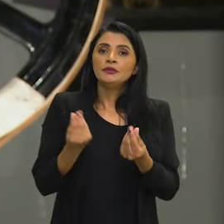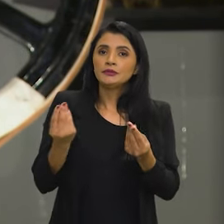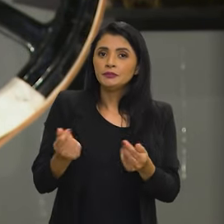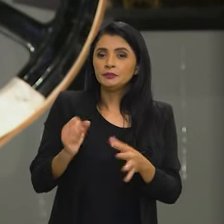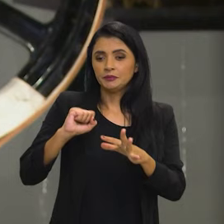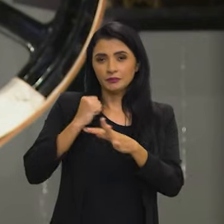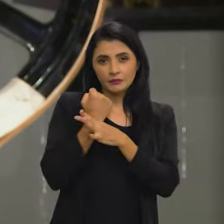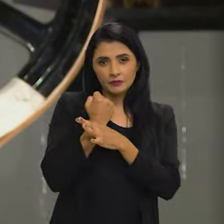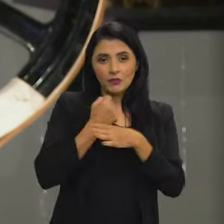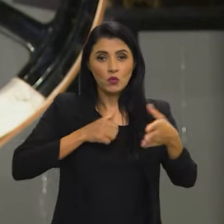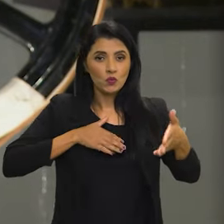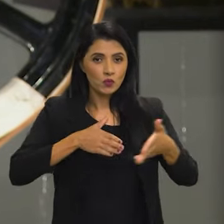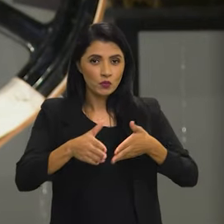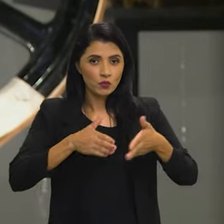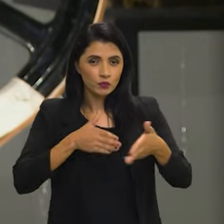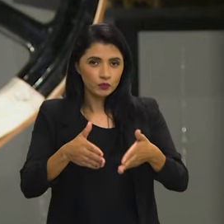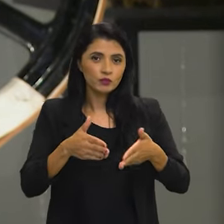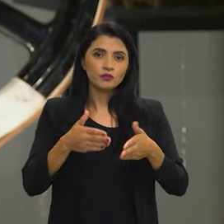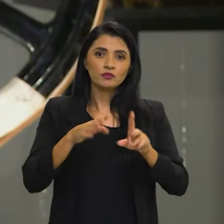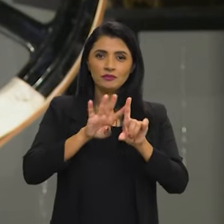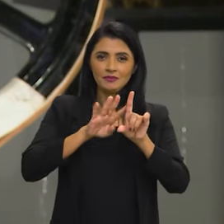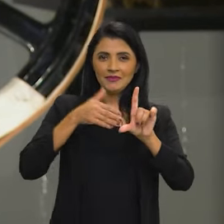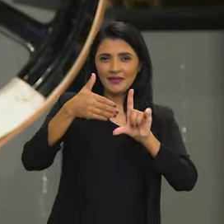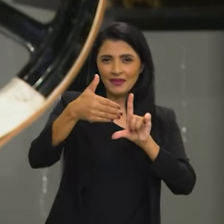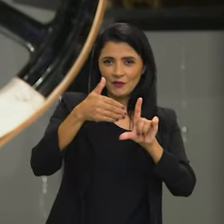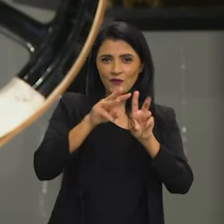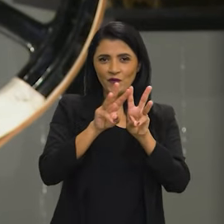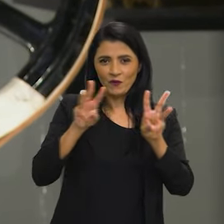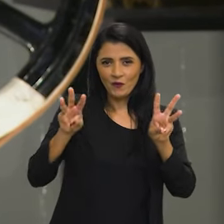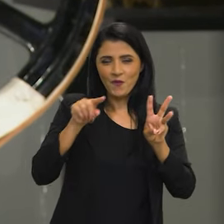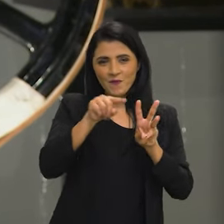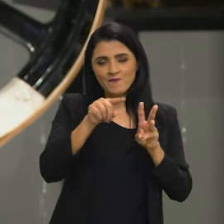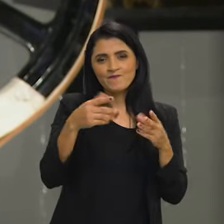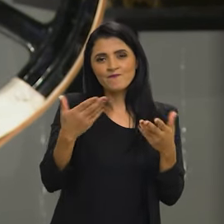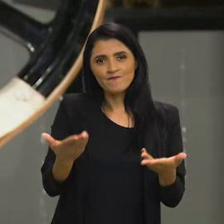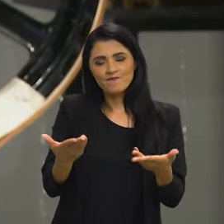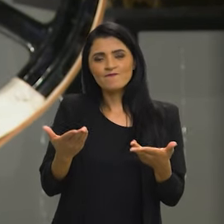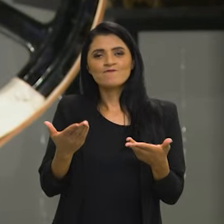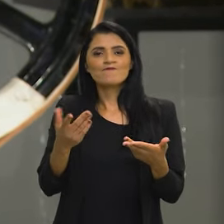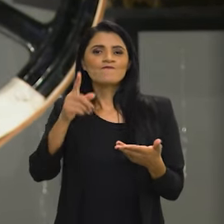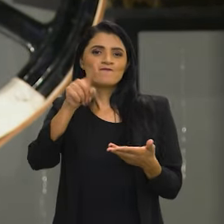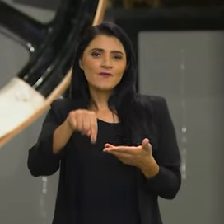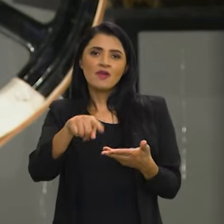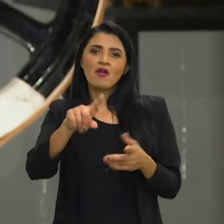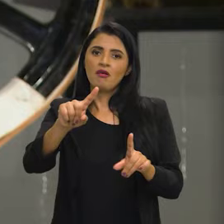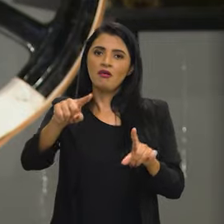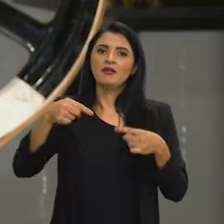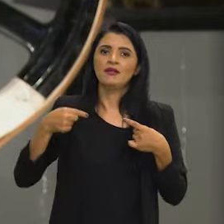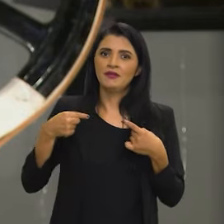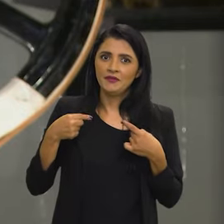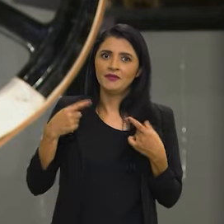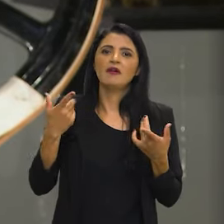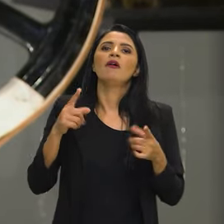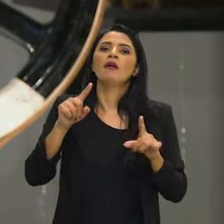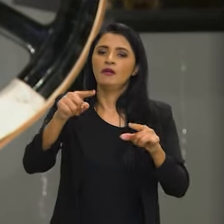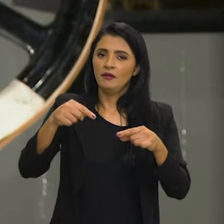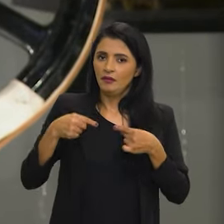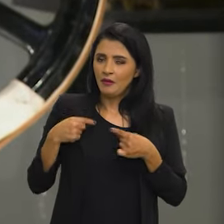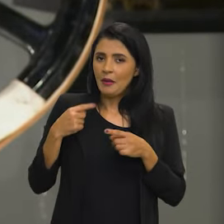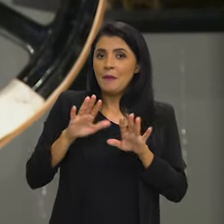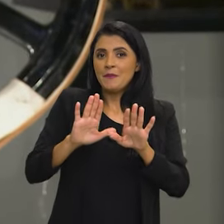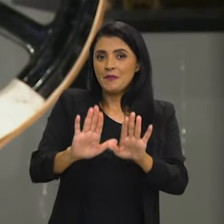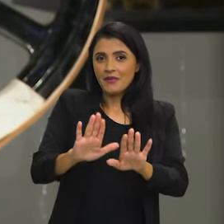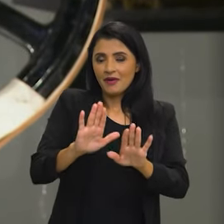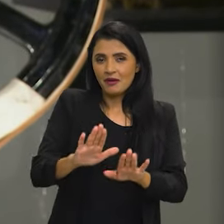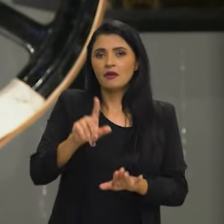garantia do acesso em plataformas digitais, é um desafio, segue sendo um